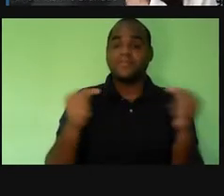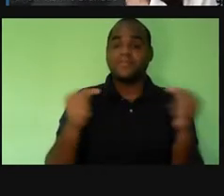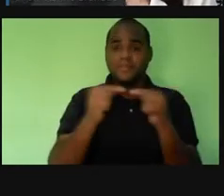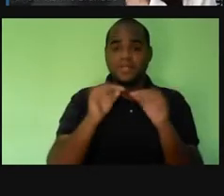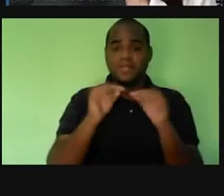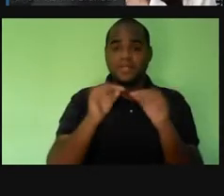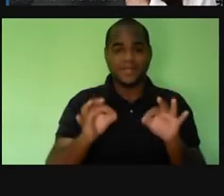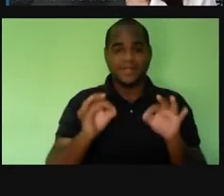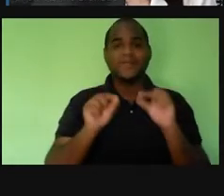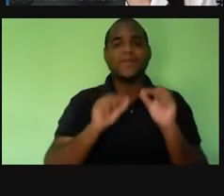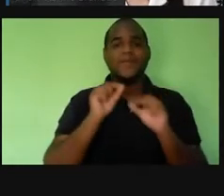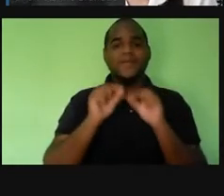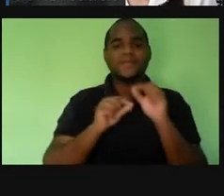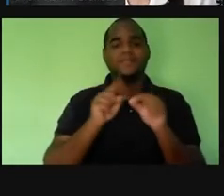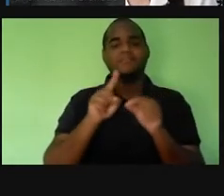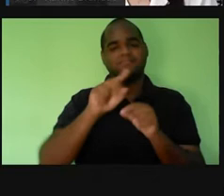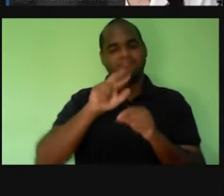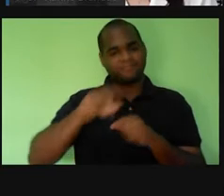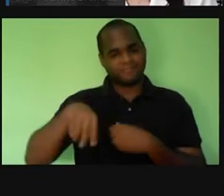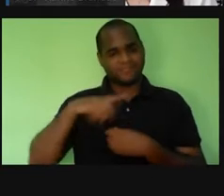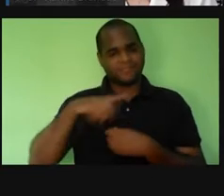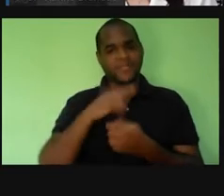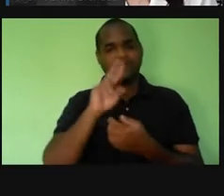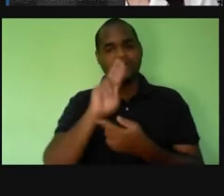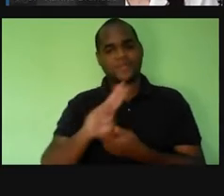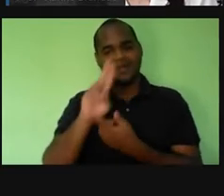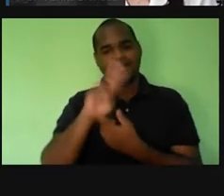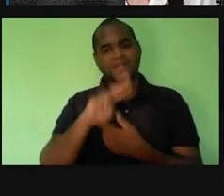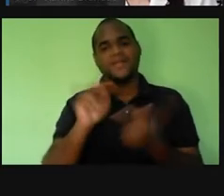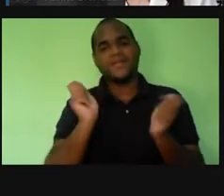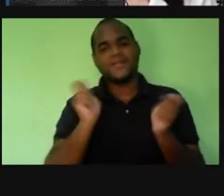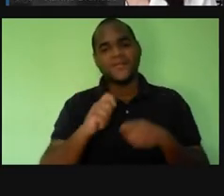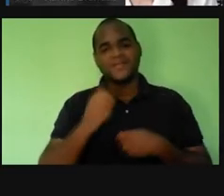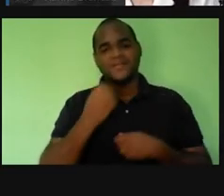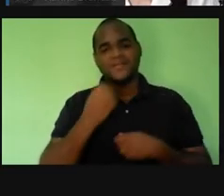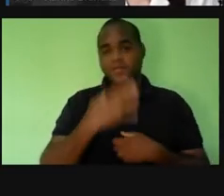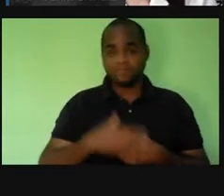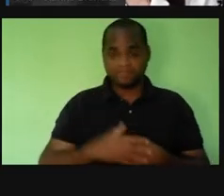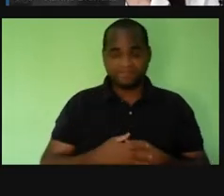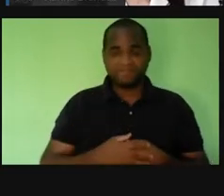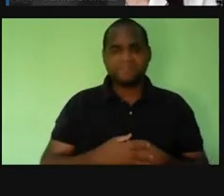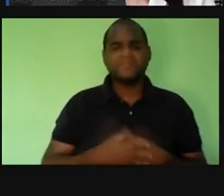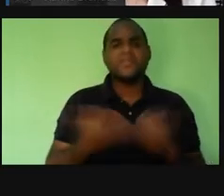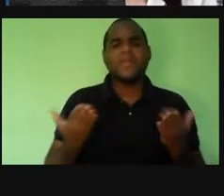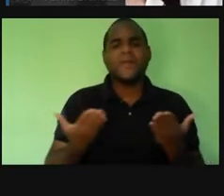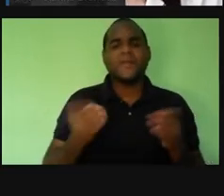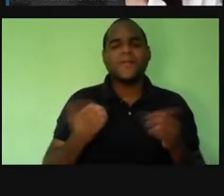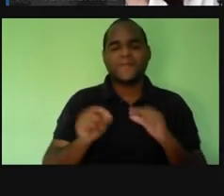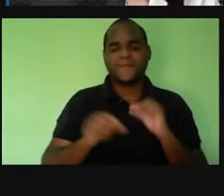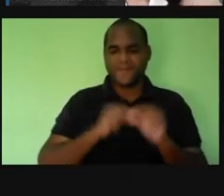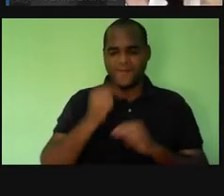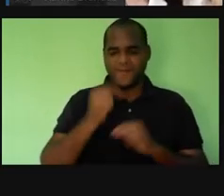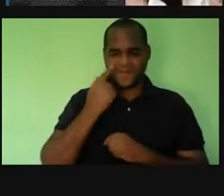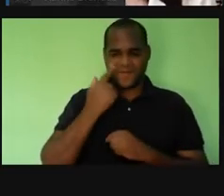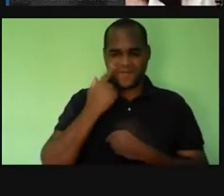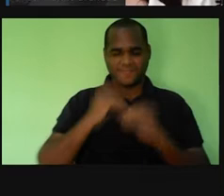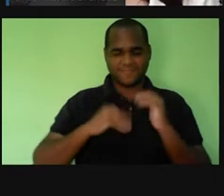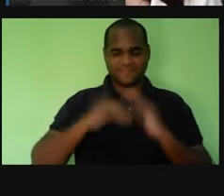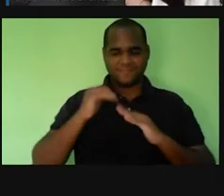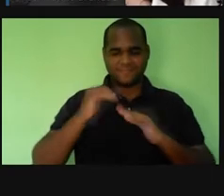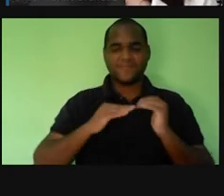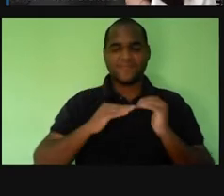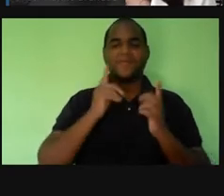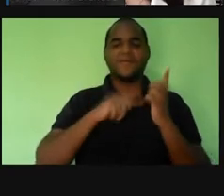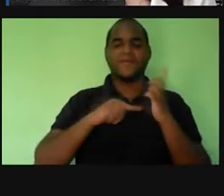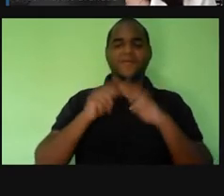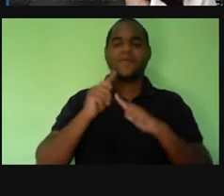ferramenta que a gente vai utilizar, tá bom? Então, vamos agora para ter uma mão na massa aqui, para vocês conhecerem um